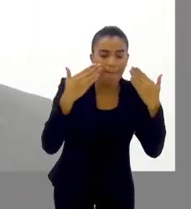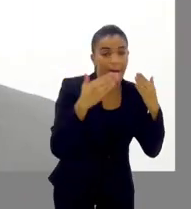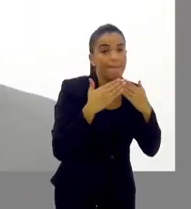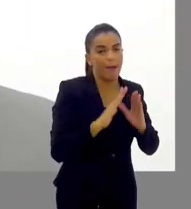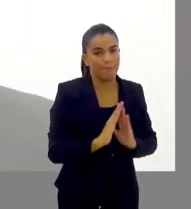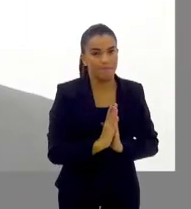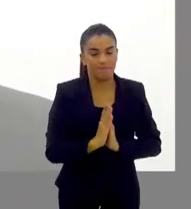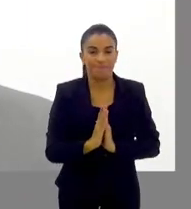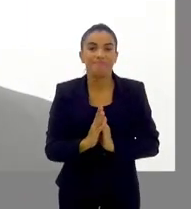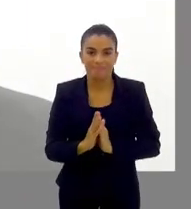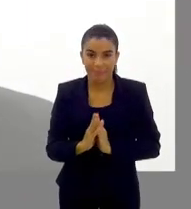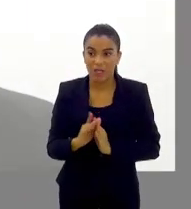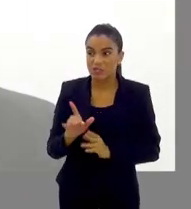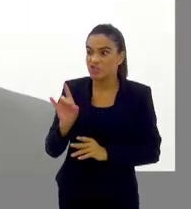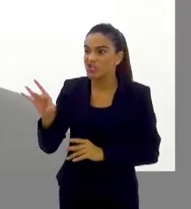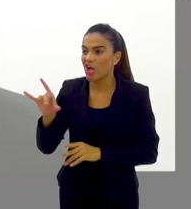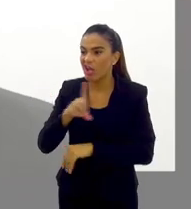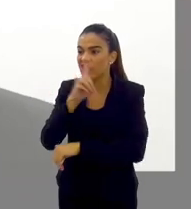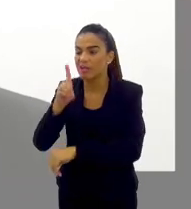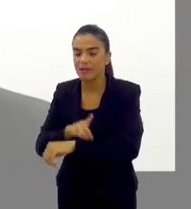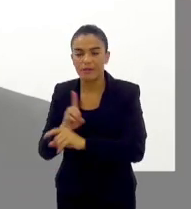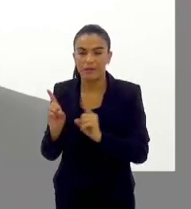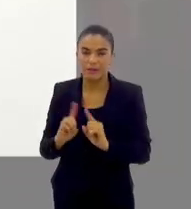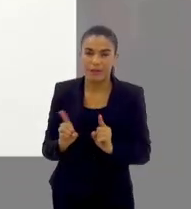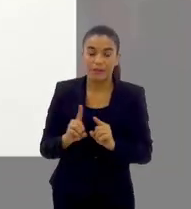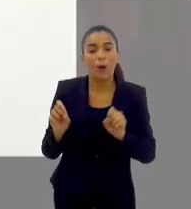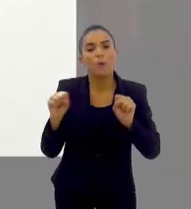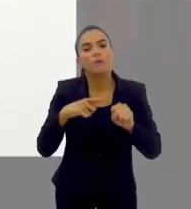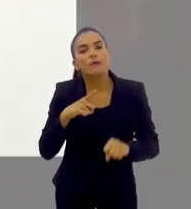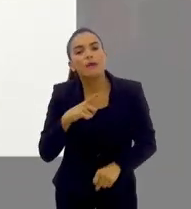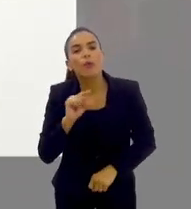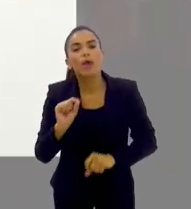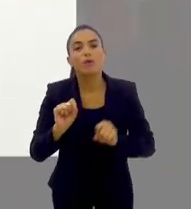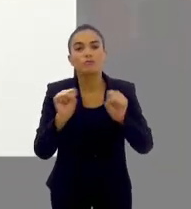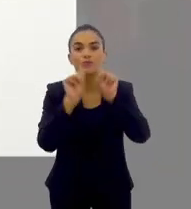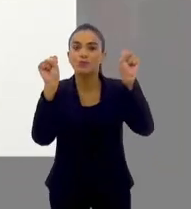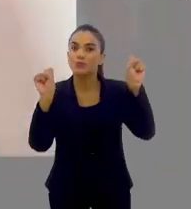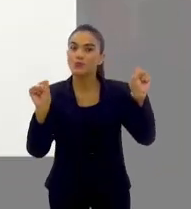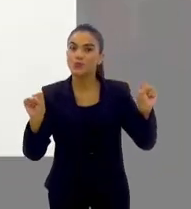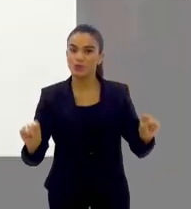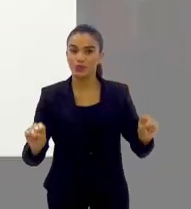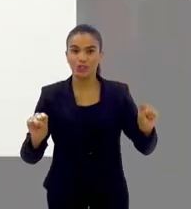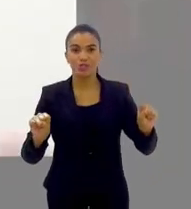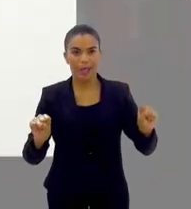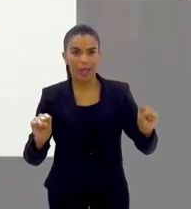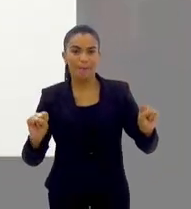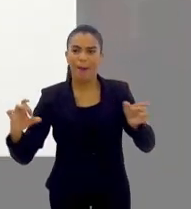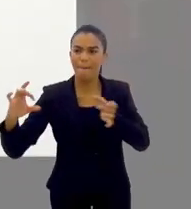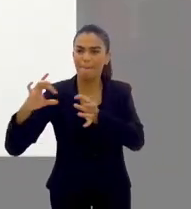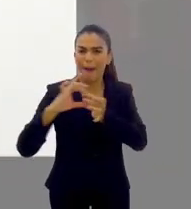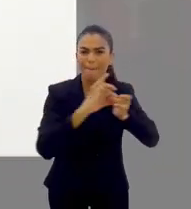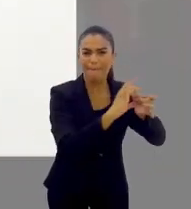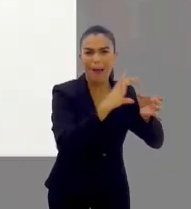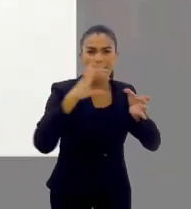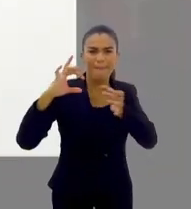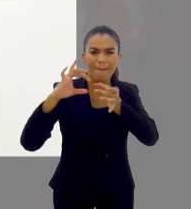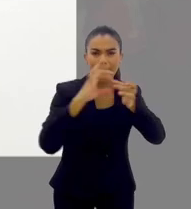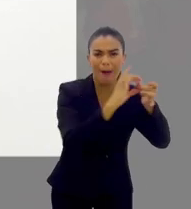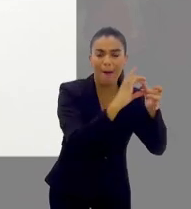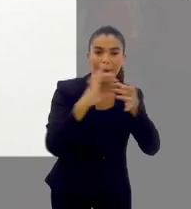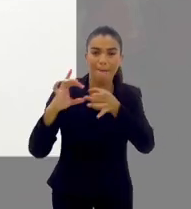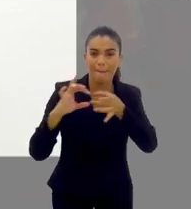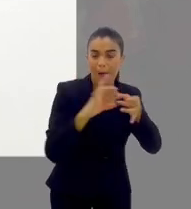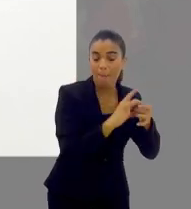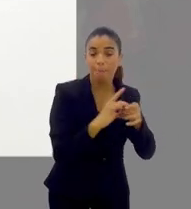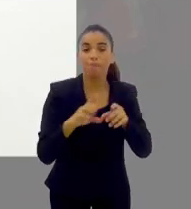não tem nada a ver diretamente ali com a dengue. Então, perceba que é um sistema complexo e totalmente interligado. Por isso